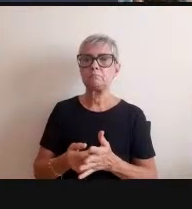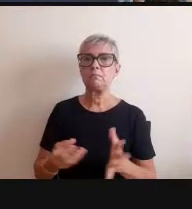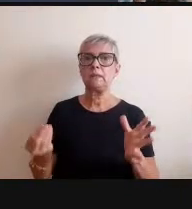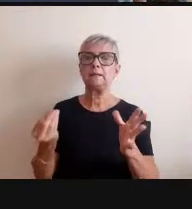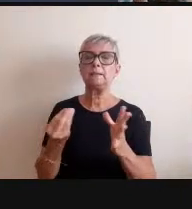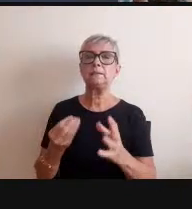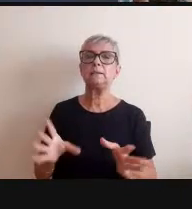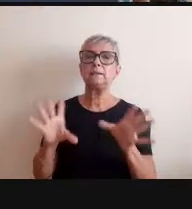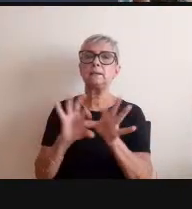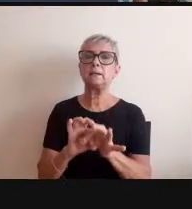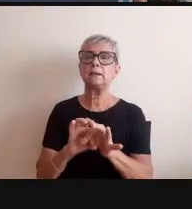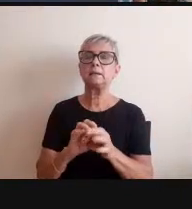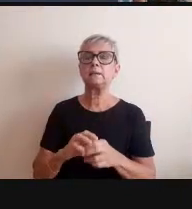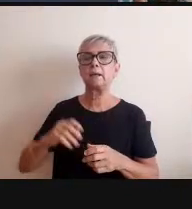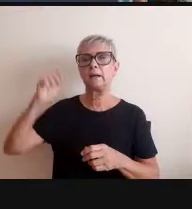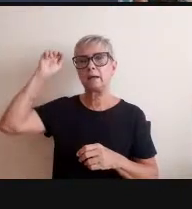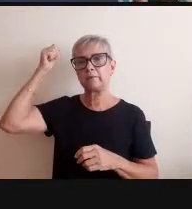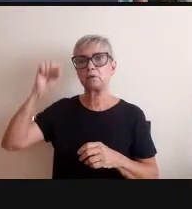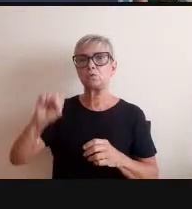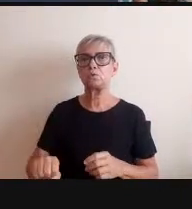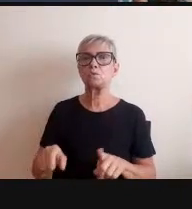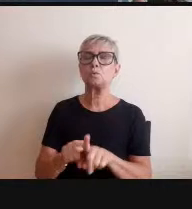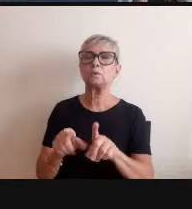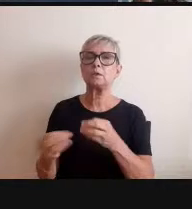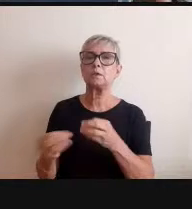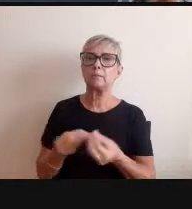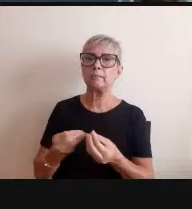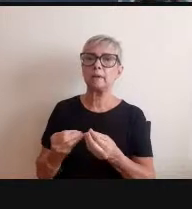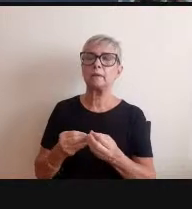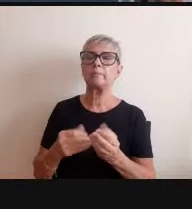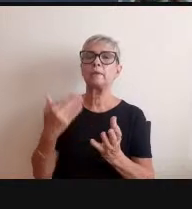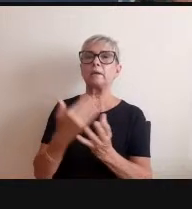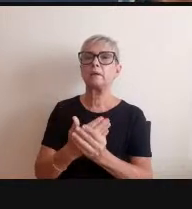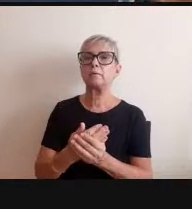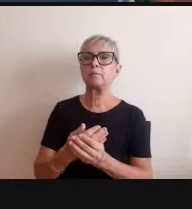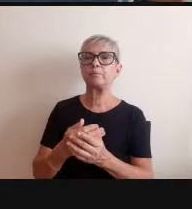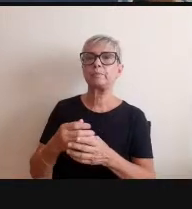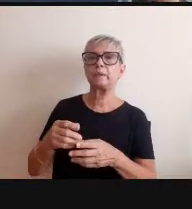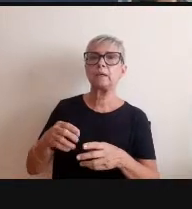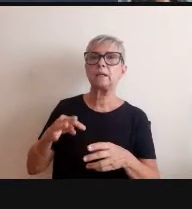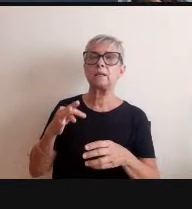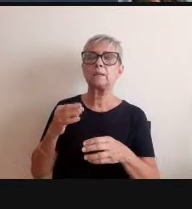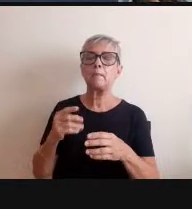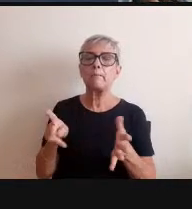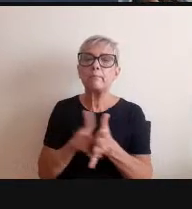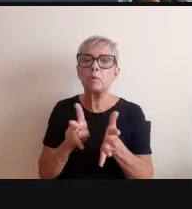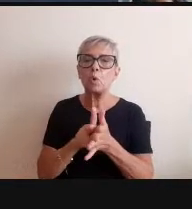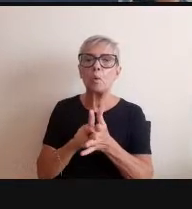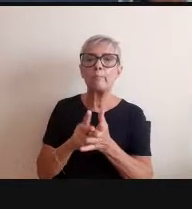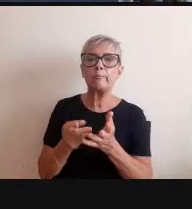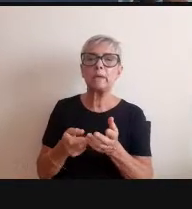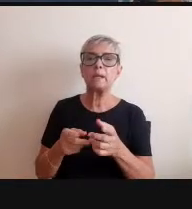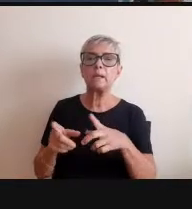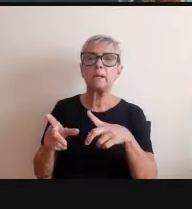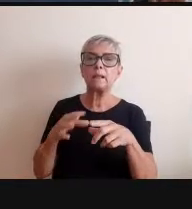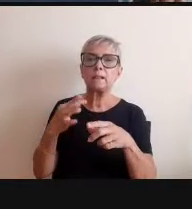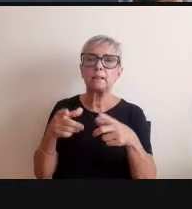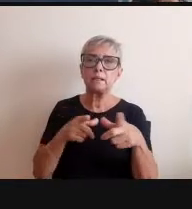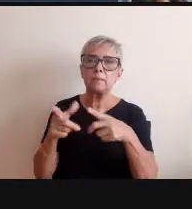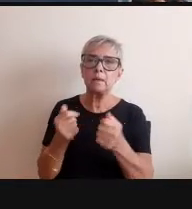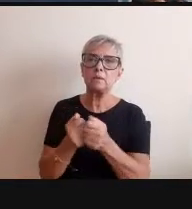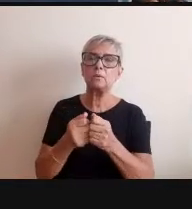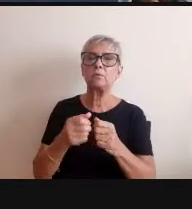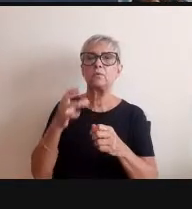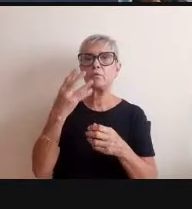é a questão de exumando arquivos né trabalhando com as fotografias né como é que não só